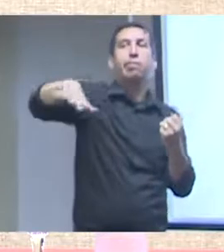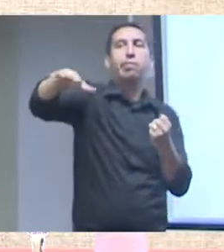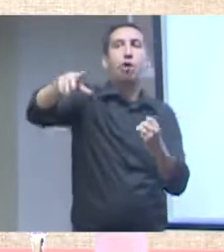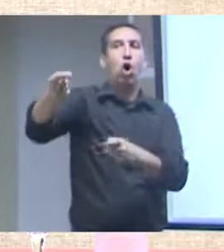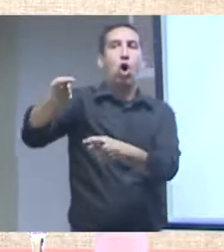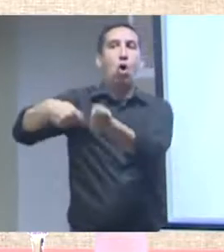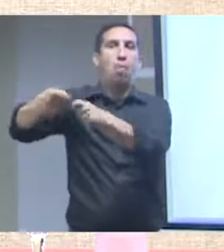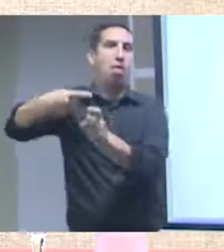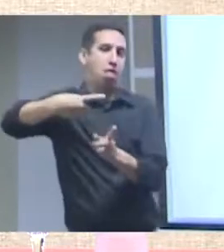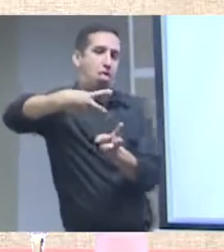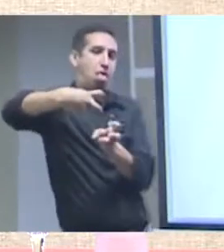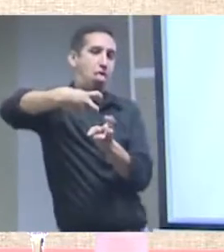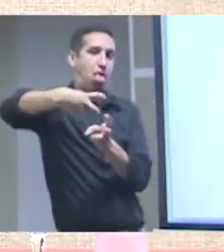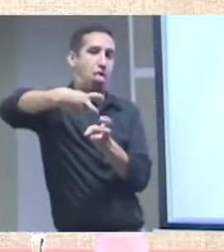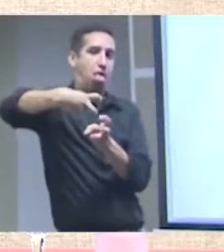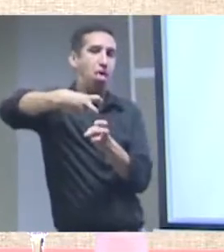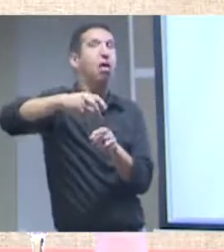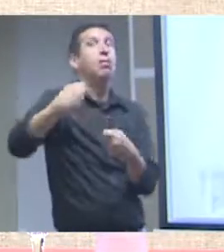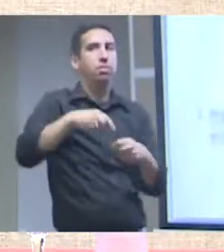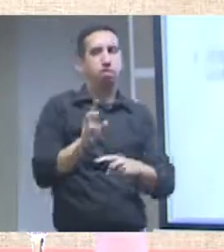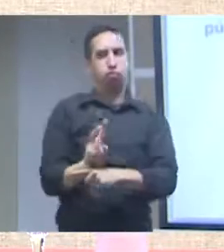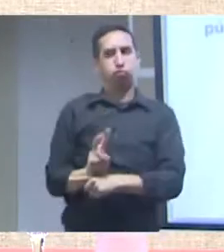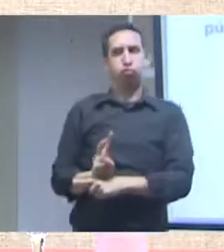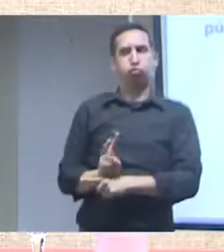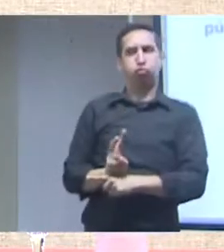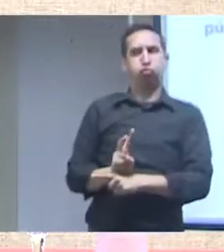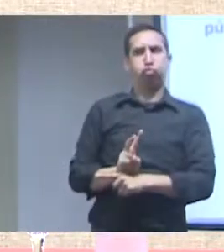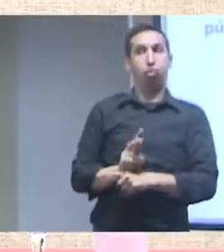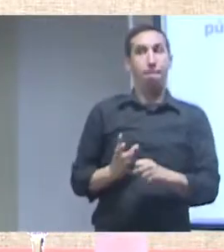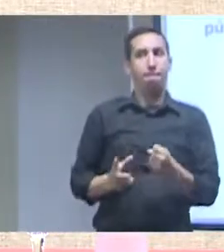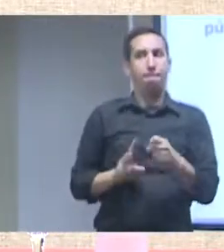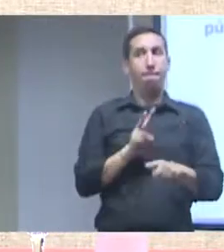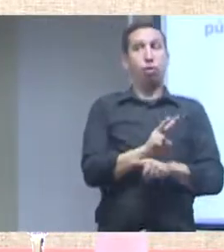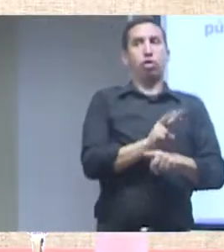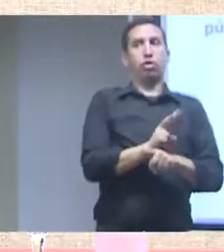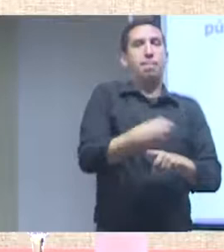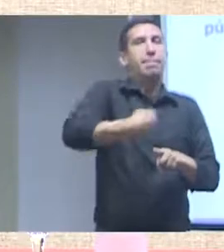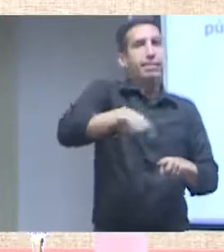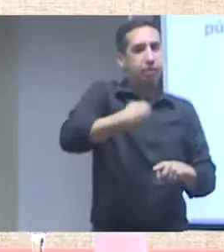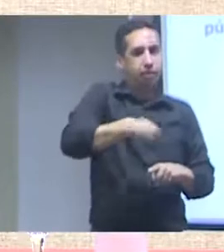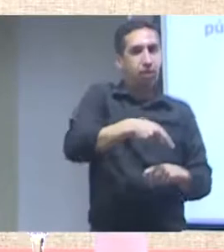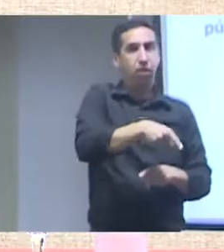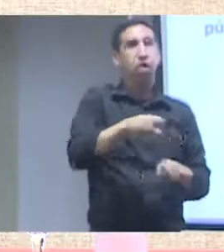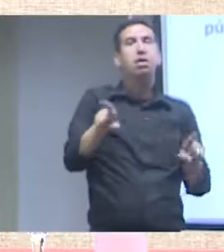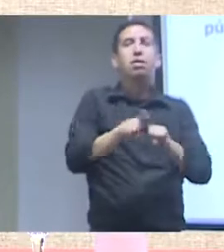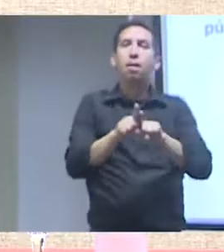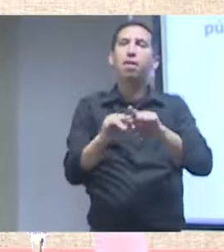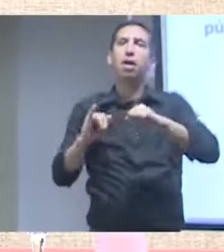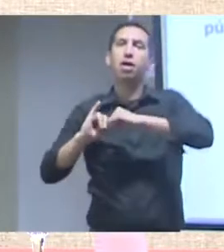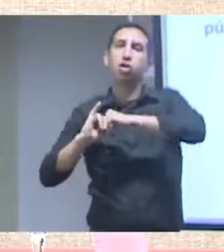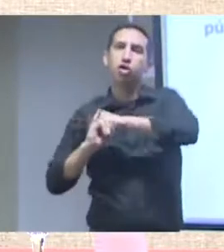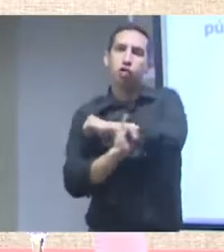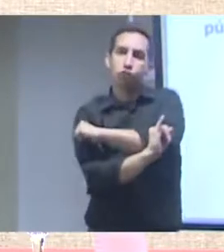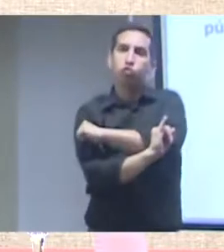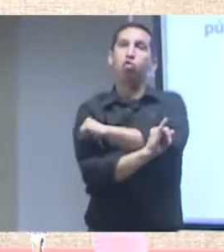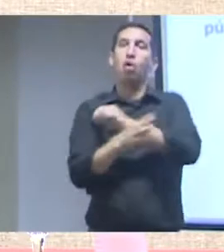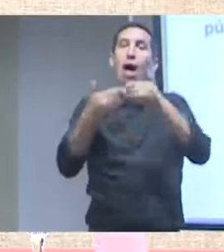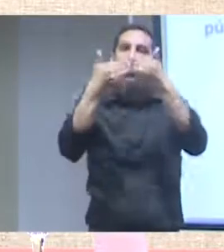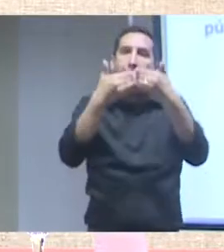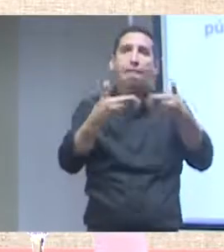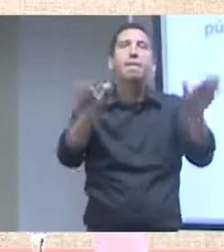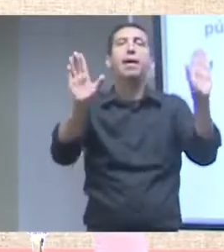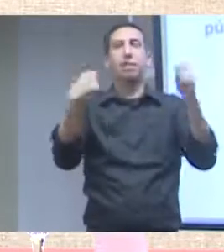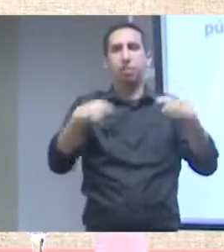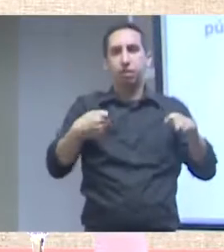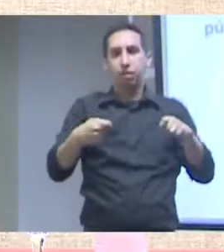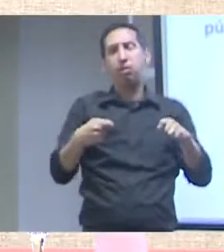vigilância dos dados. garantir infraestruturas abertas, independentes e públicas, e essa é uma